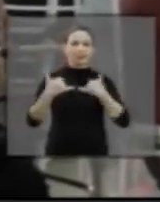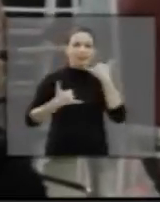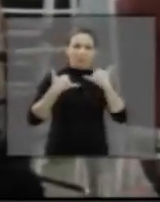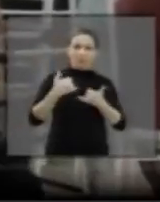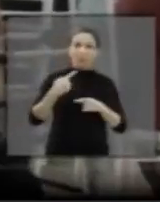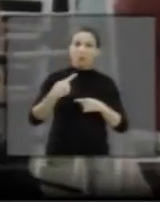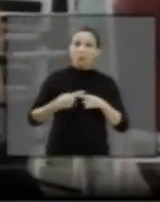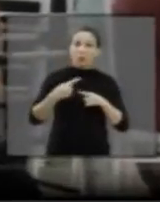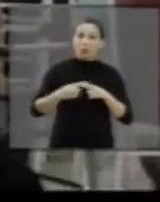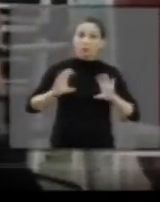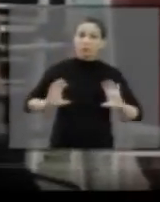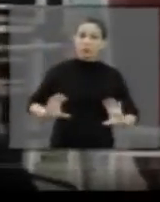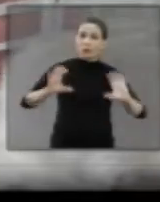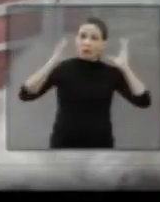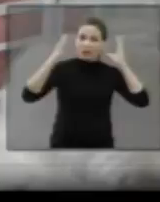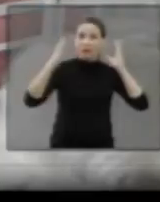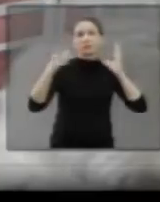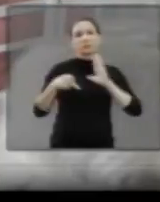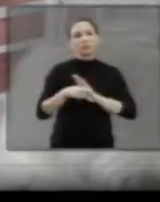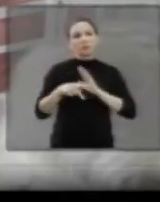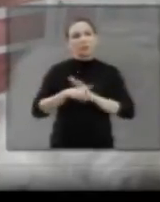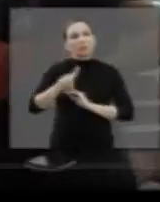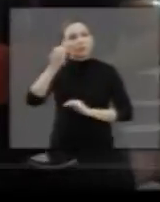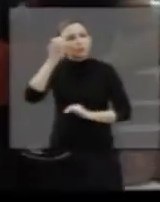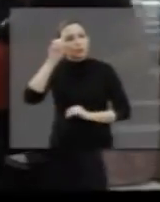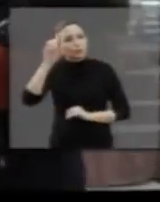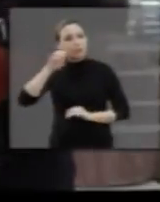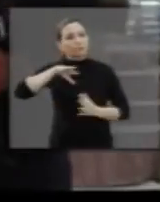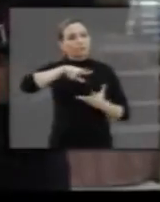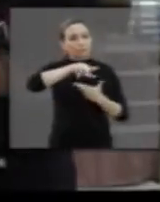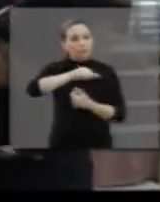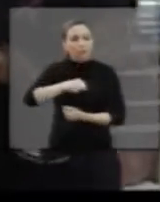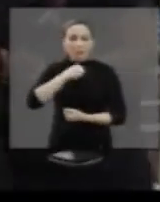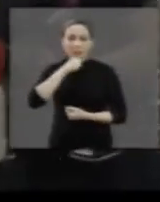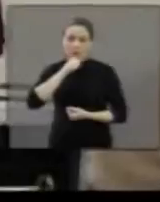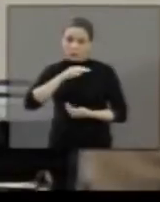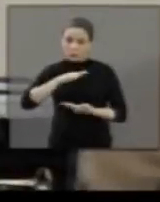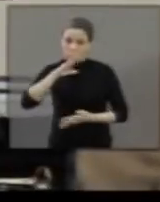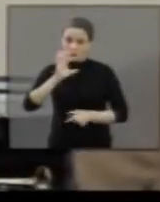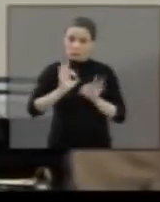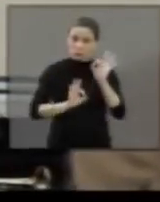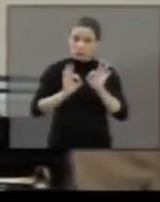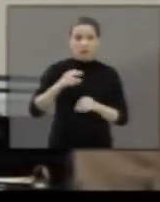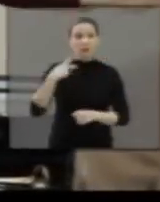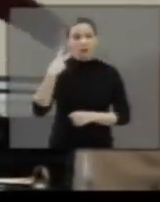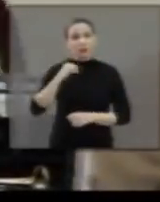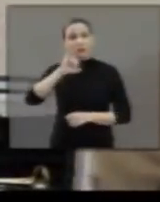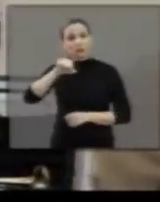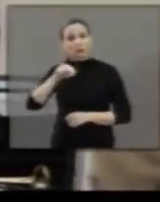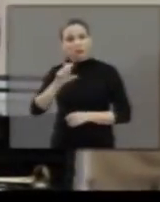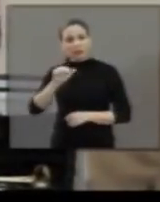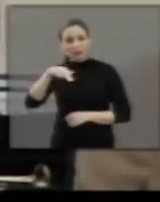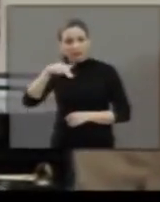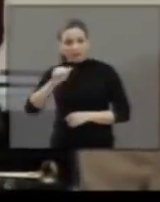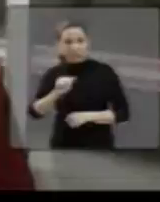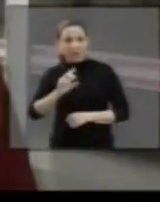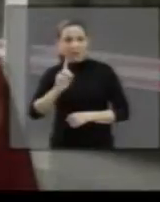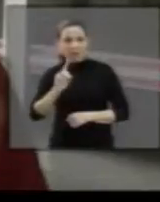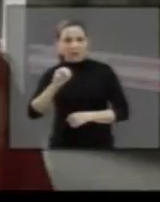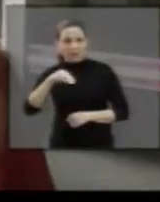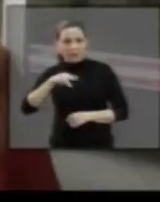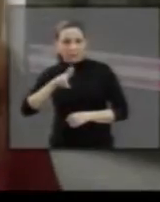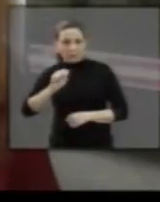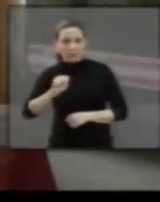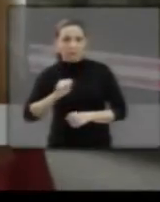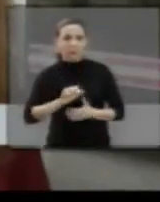motivo foi o evento de comemoração do Dia Internacional da Terceira Idade, organizado pela vereadora Juliana Damos. Bom,